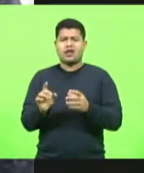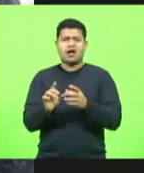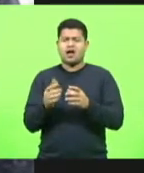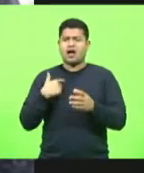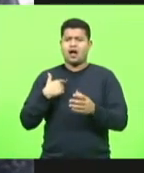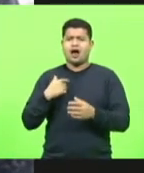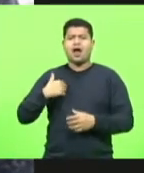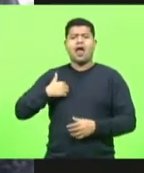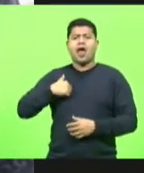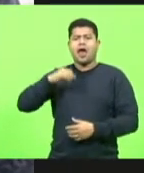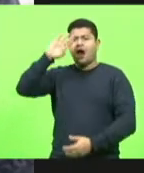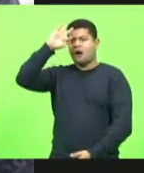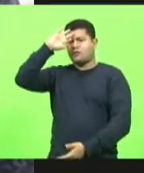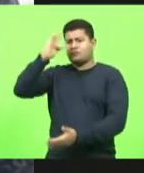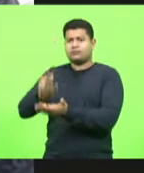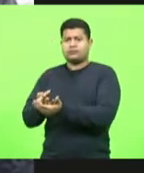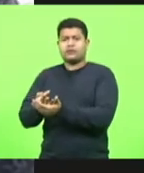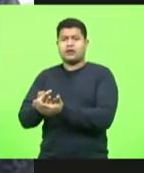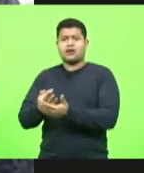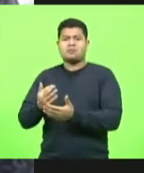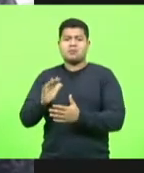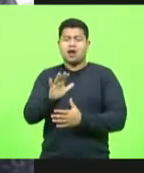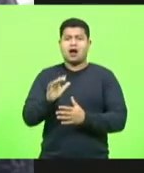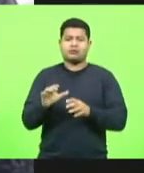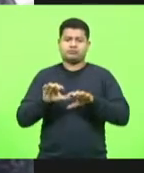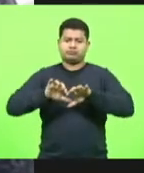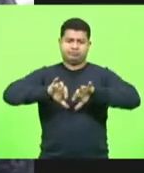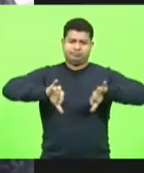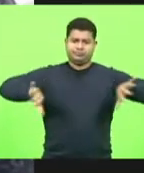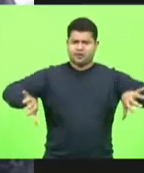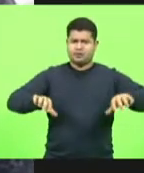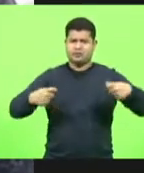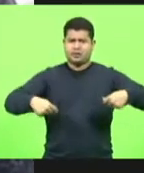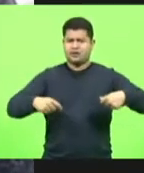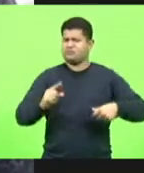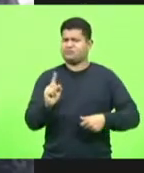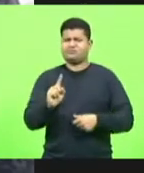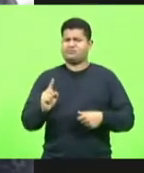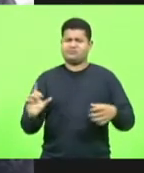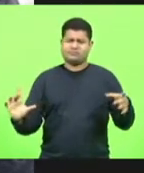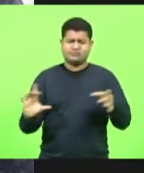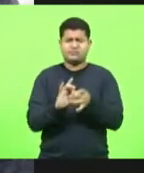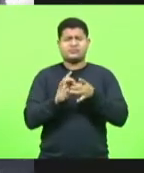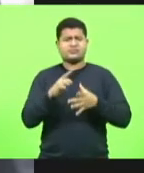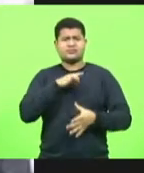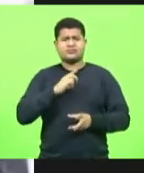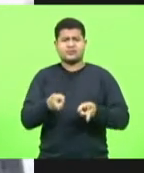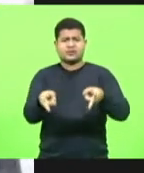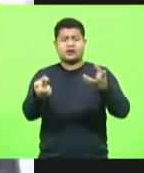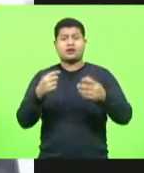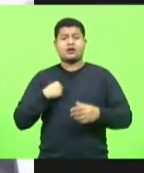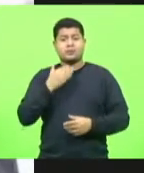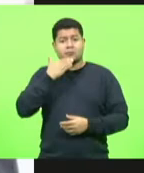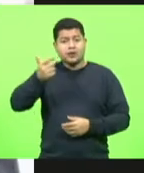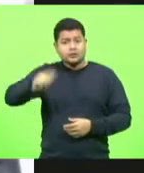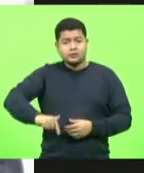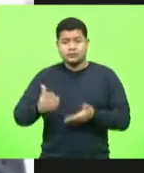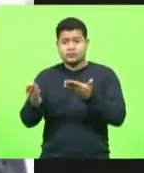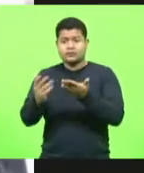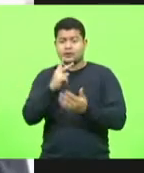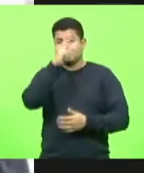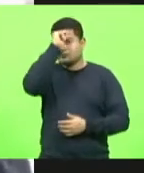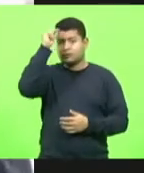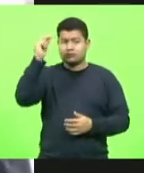ações no dia a dia. Então, faço aqui um apelo, mais uma vez, ao prefeito de Blumenau, faço um apelo ao